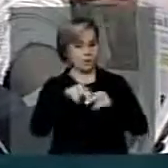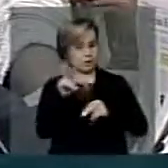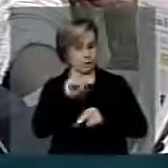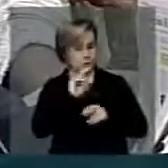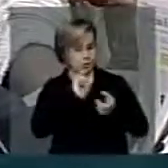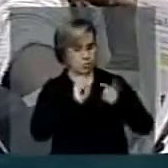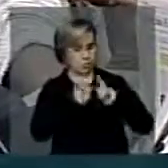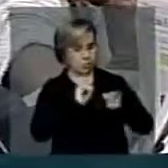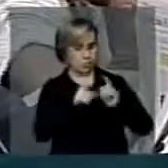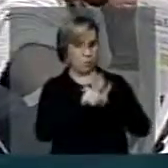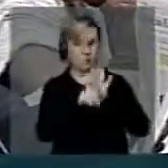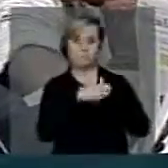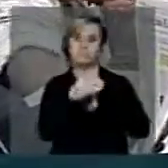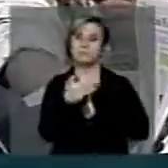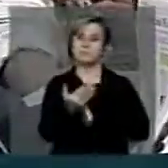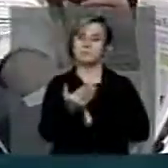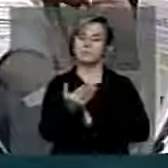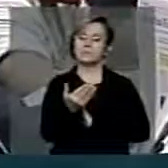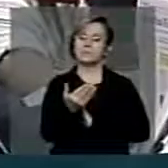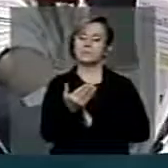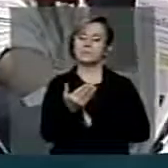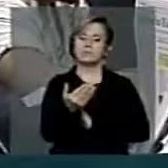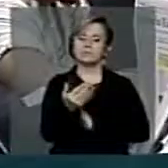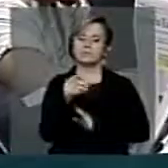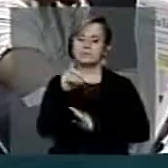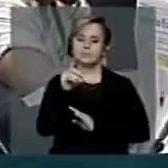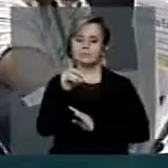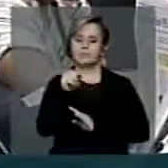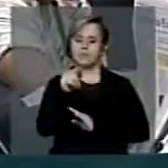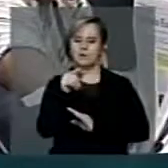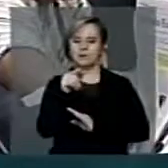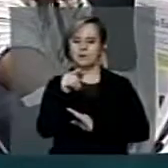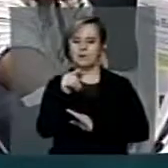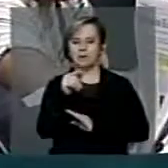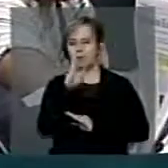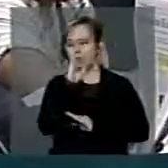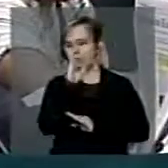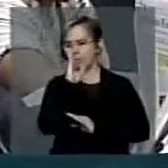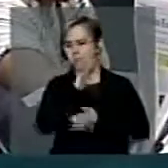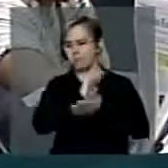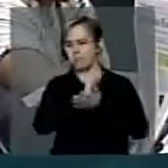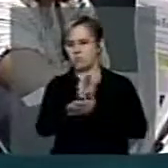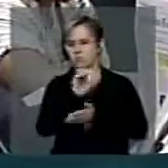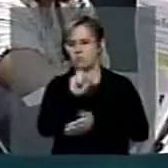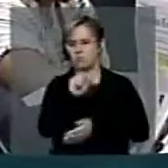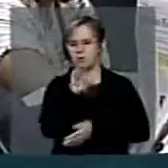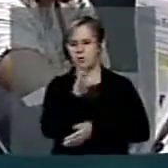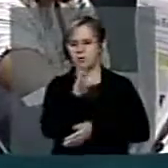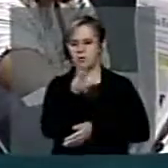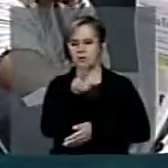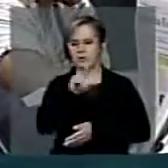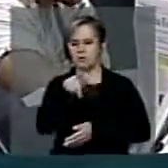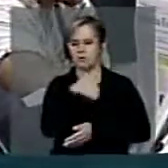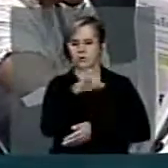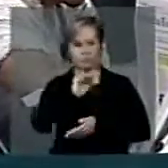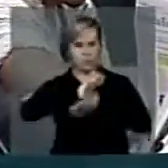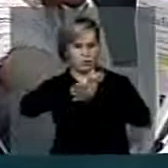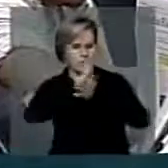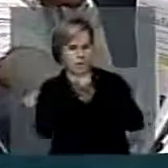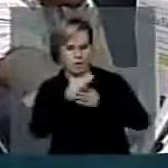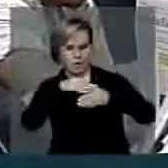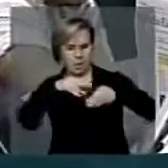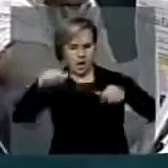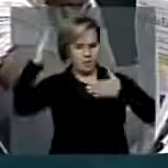procurador Jader Figueiredo Corrêa, era o esbulho, esbulho das terras indígenas